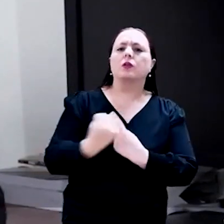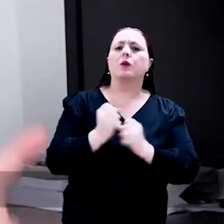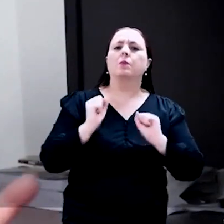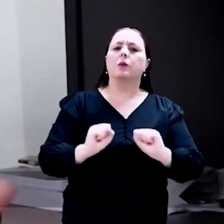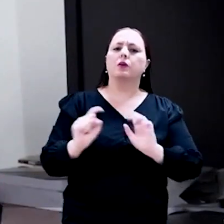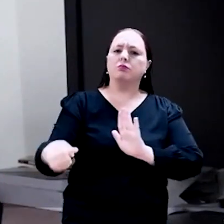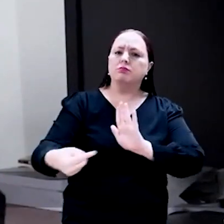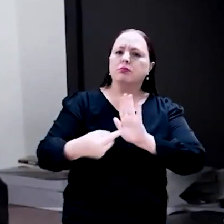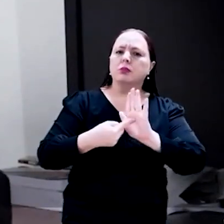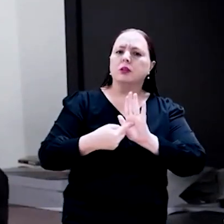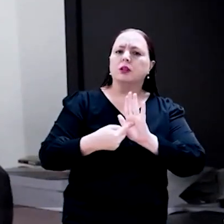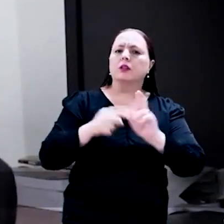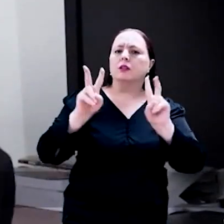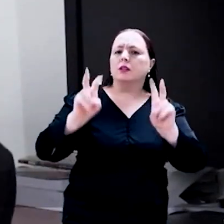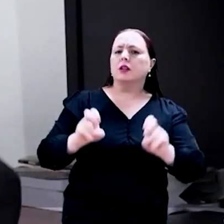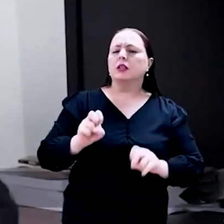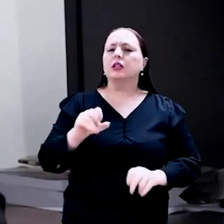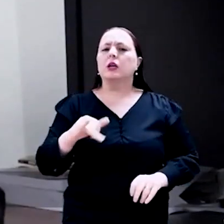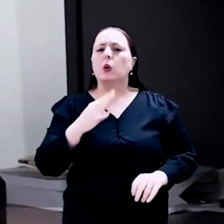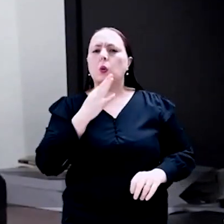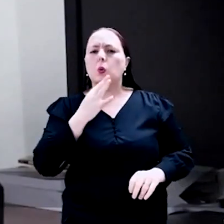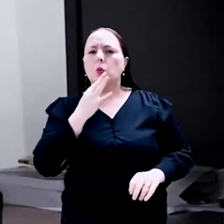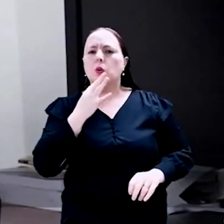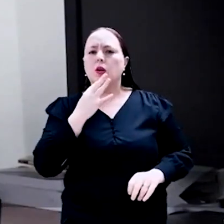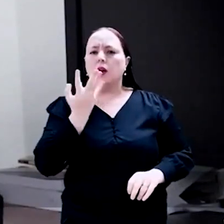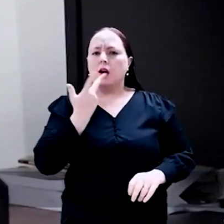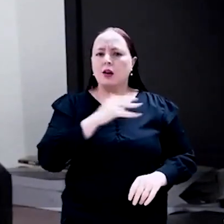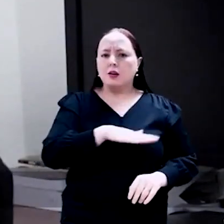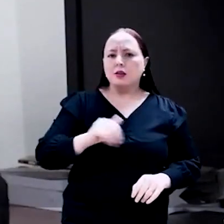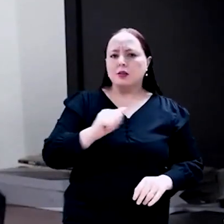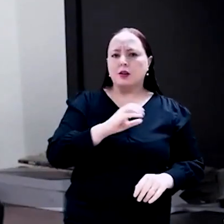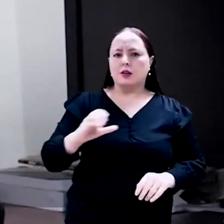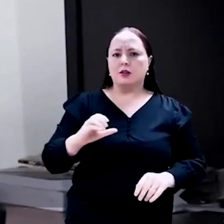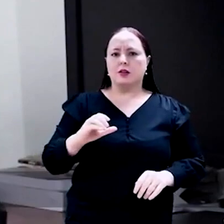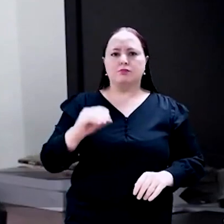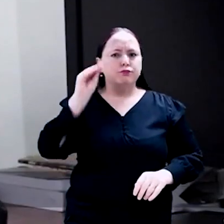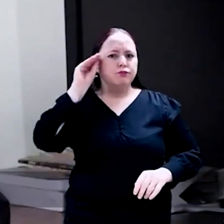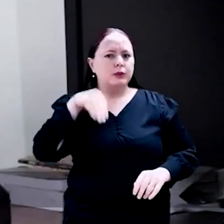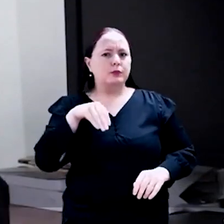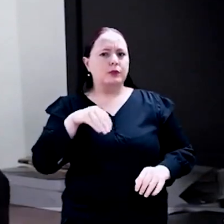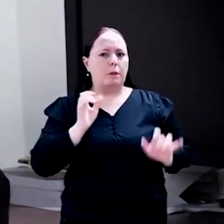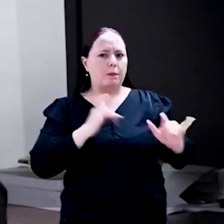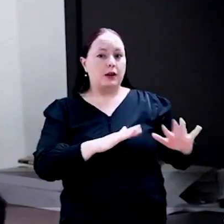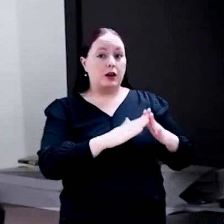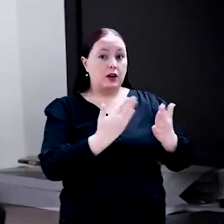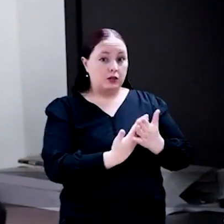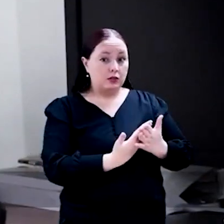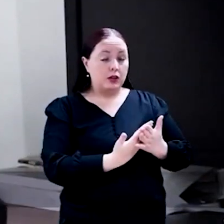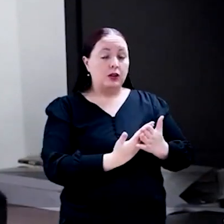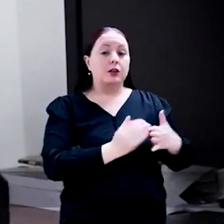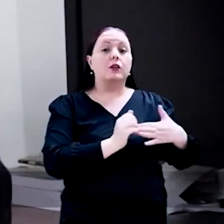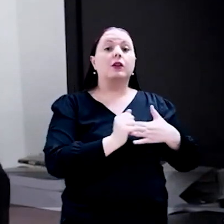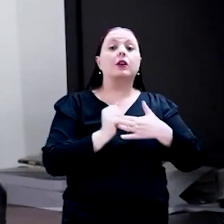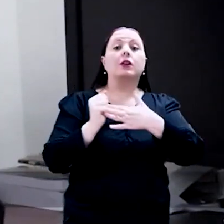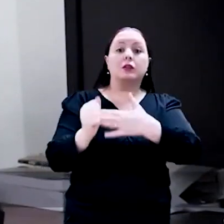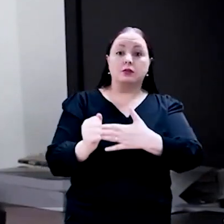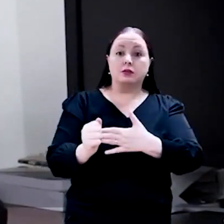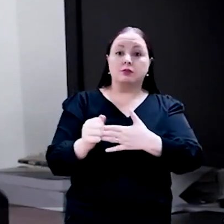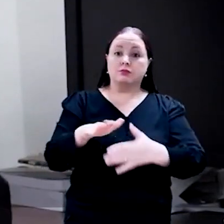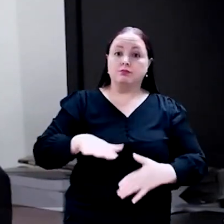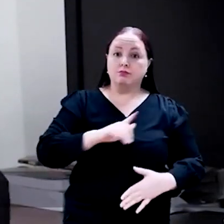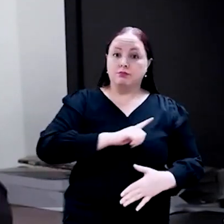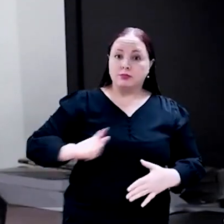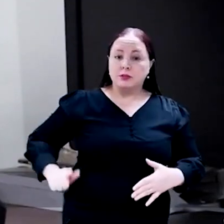realizar denúncias de situações relacionadas à evasão e ao abandono escolar, permitindo encaminhamentos por parte do poder